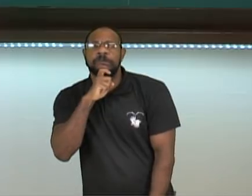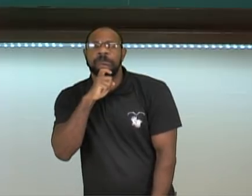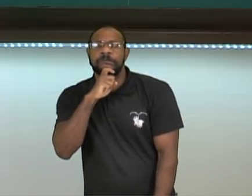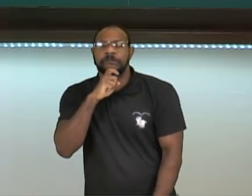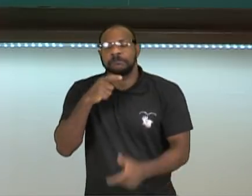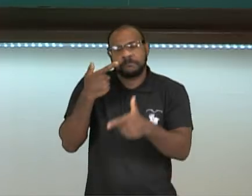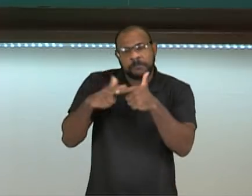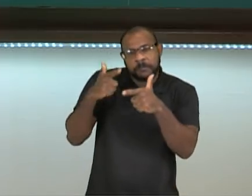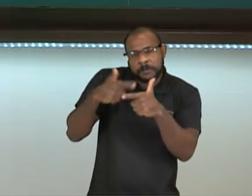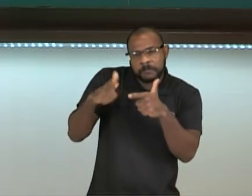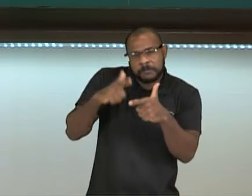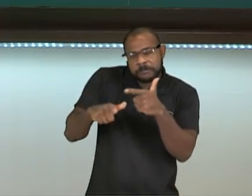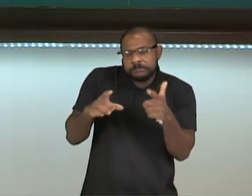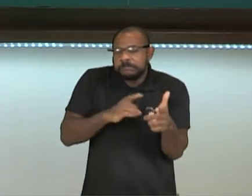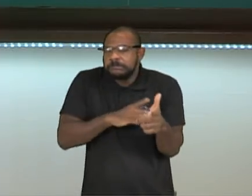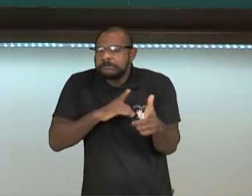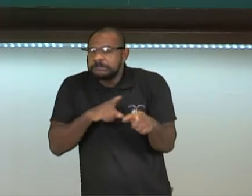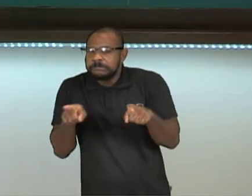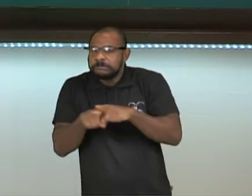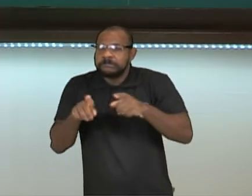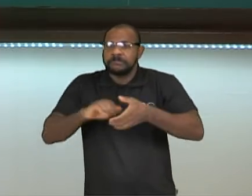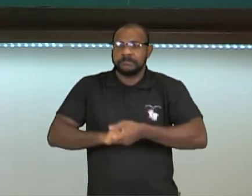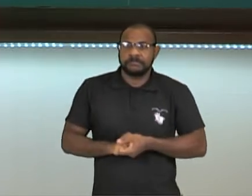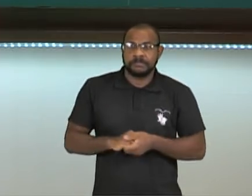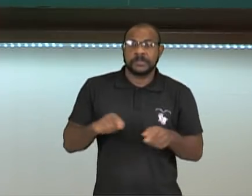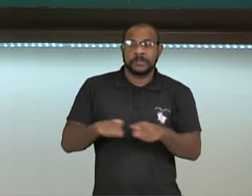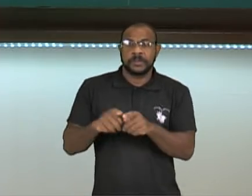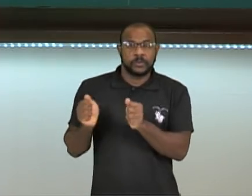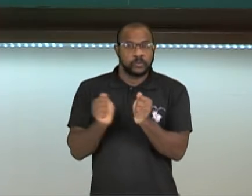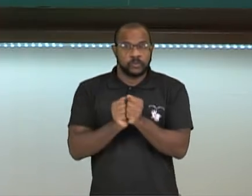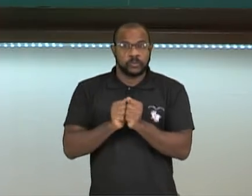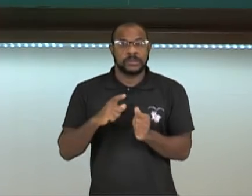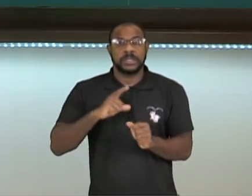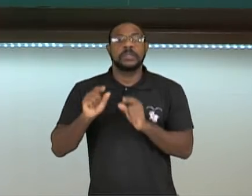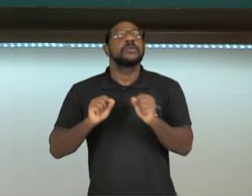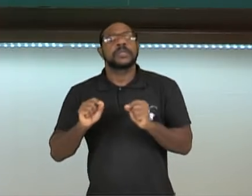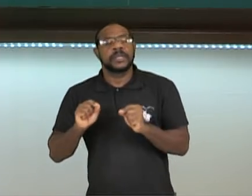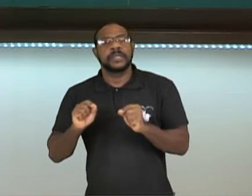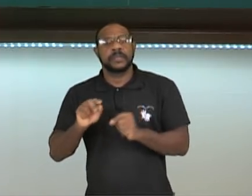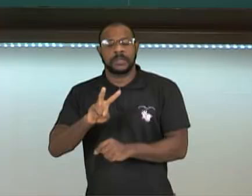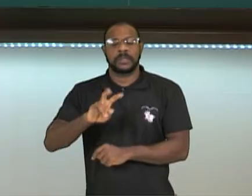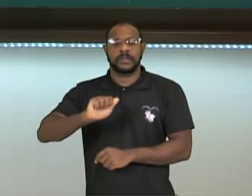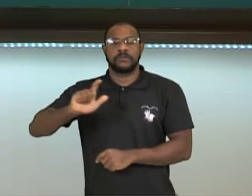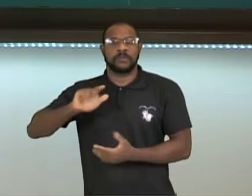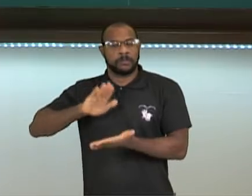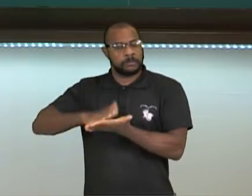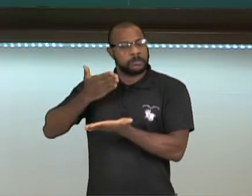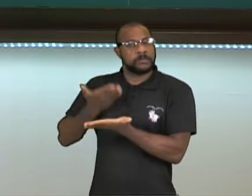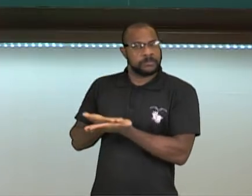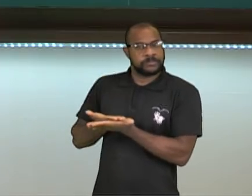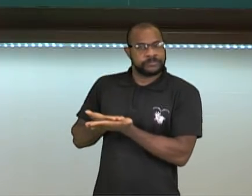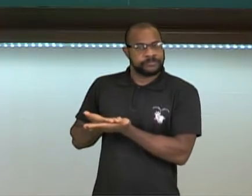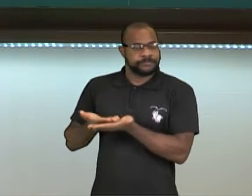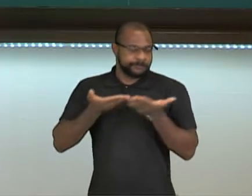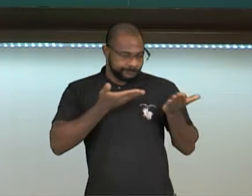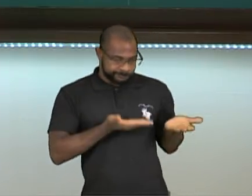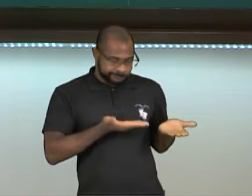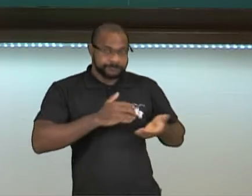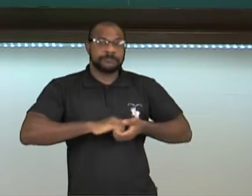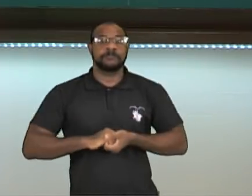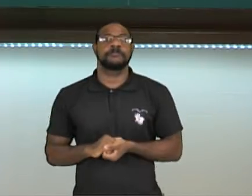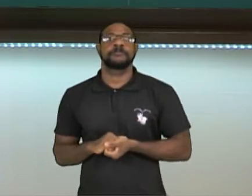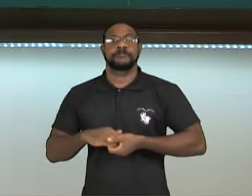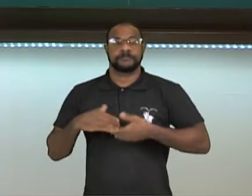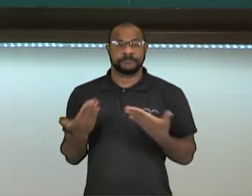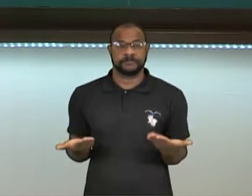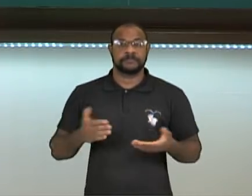conflitos e tensões e com vocês aqui do lado nós temos o Val interpretando a aula para vocês, tá bom?